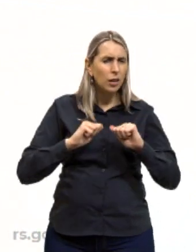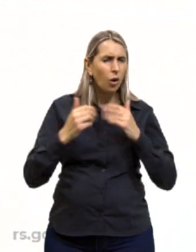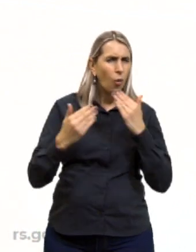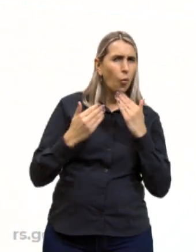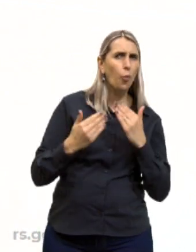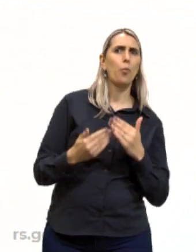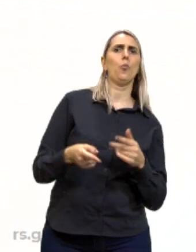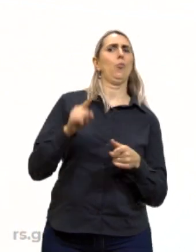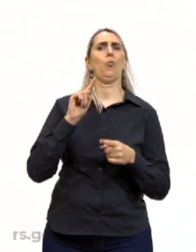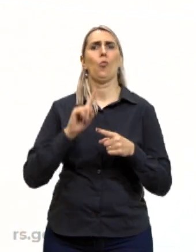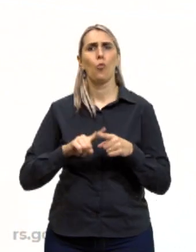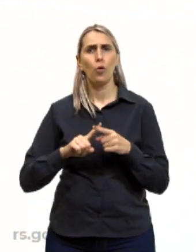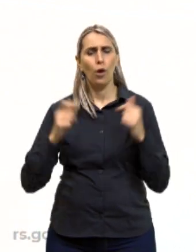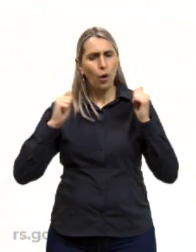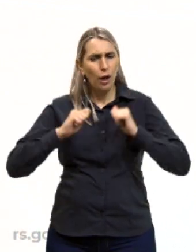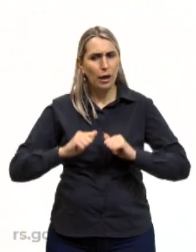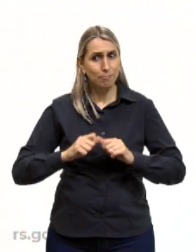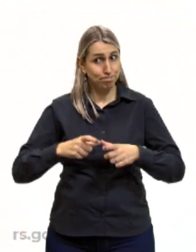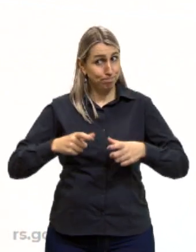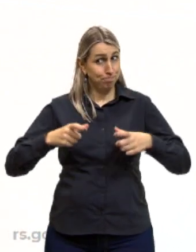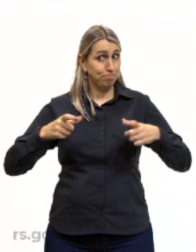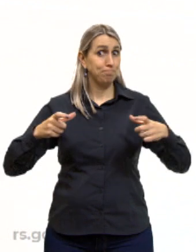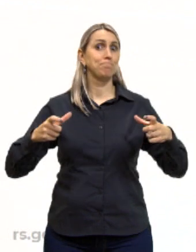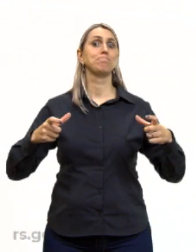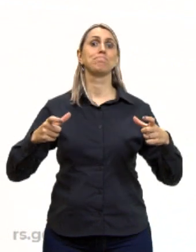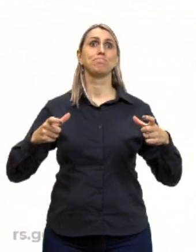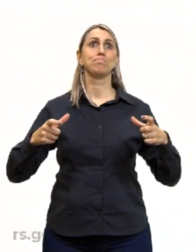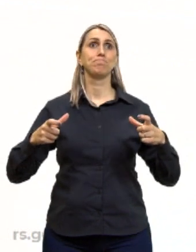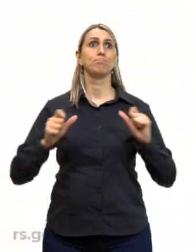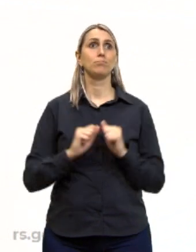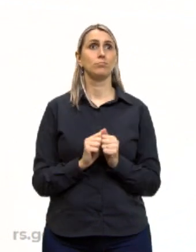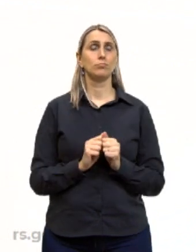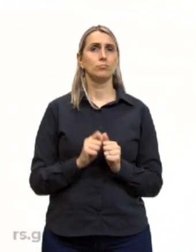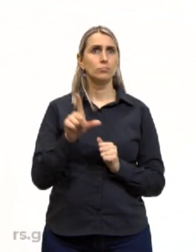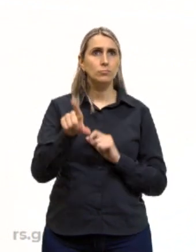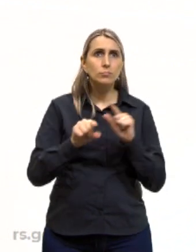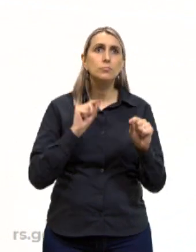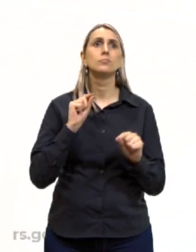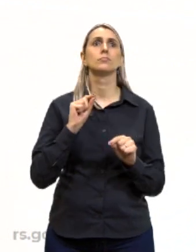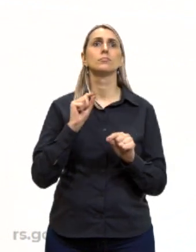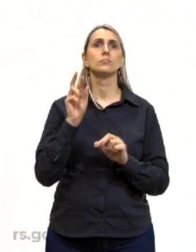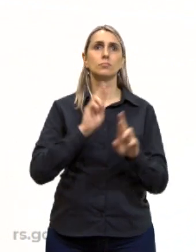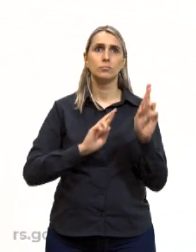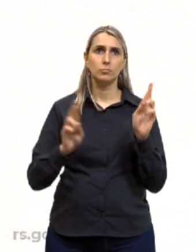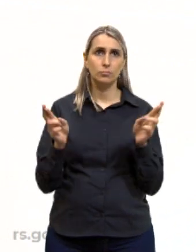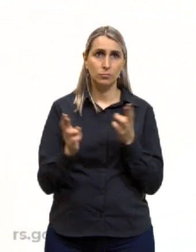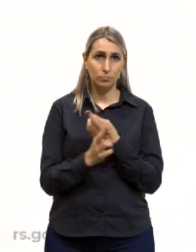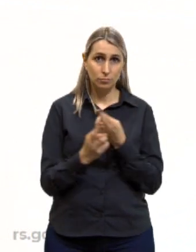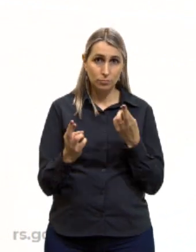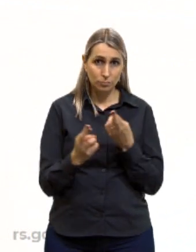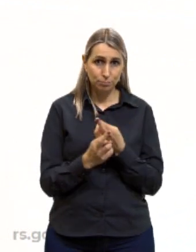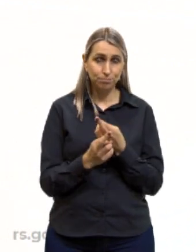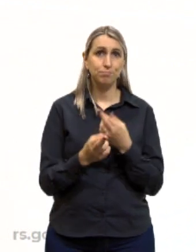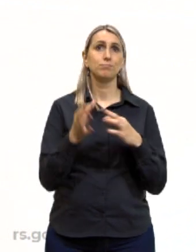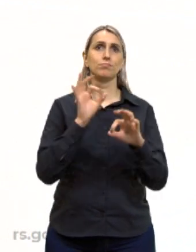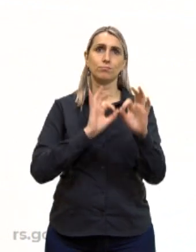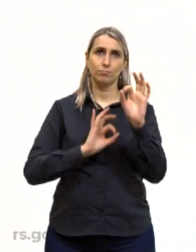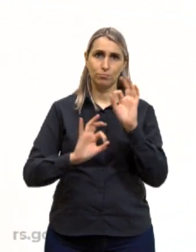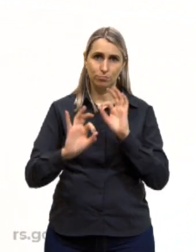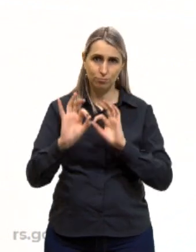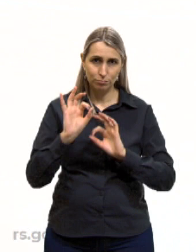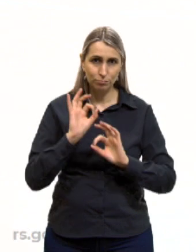por si só, ela já é enorme, né? Que é selecionar, relacionar,